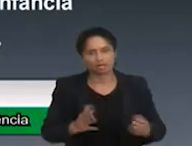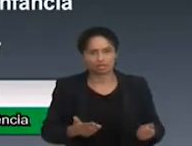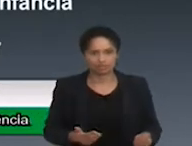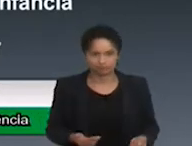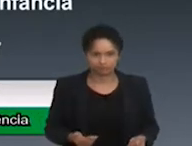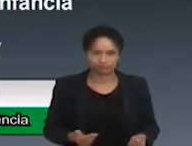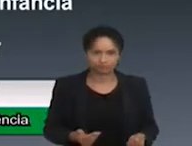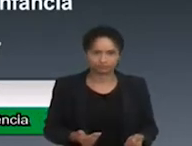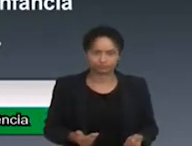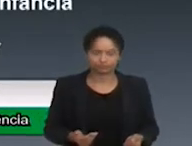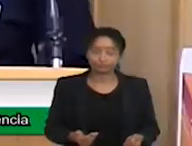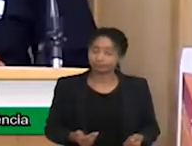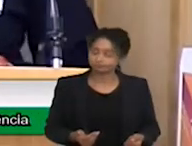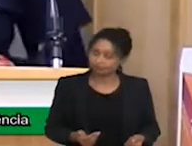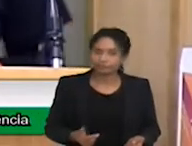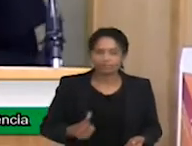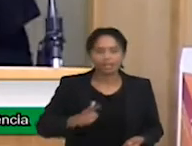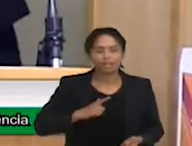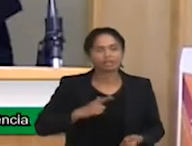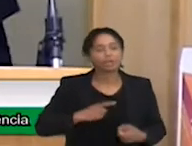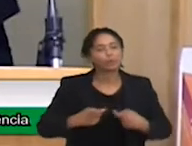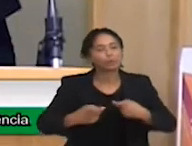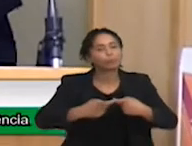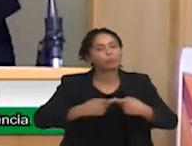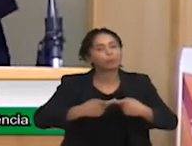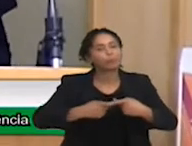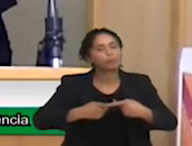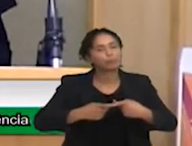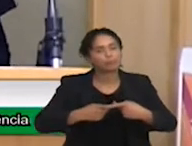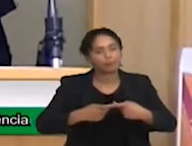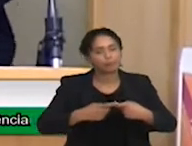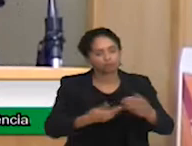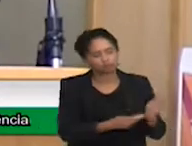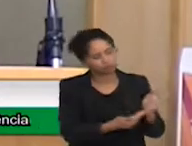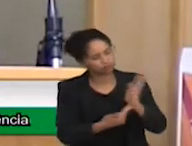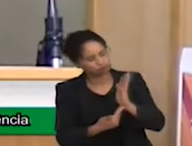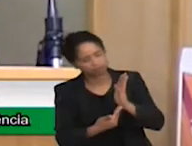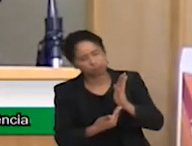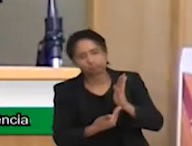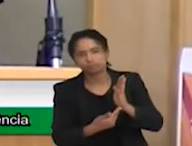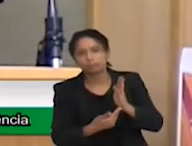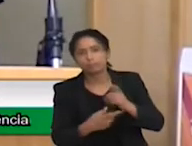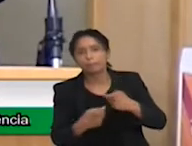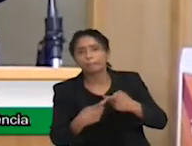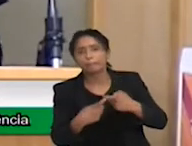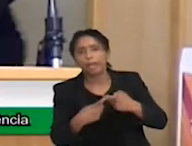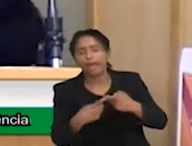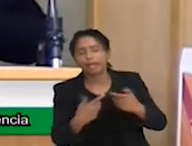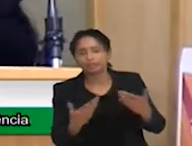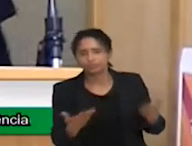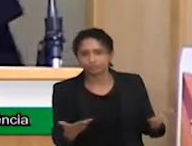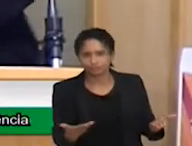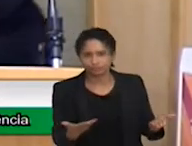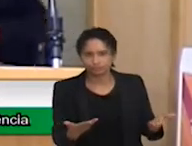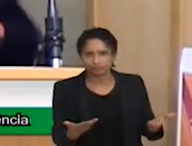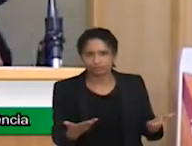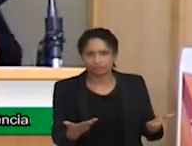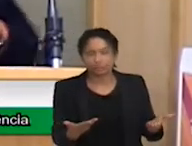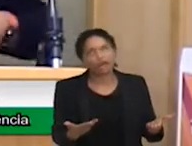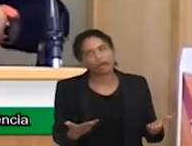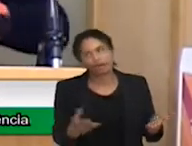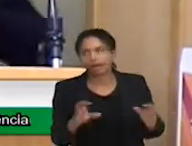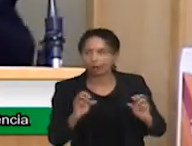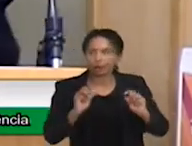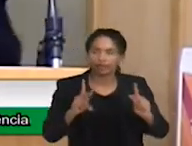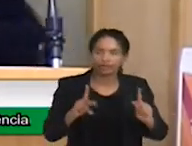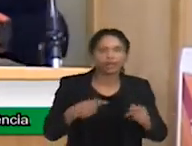desses diagnósticos, eles são diagnósticos clínicos. Então, por que a gente não faz? Tudo bem, precisa de exame,